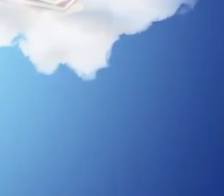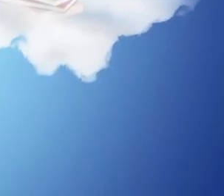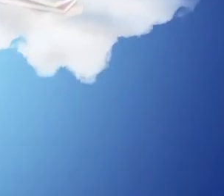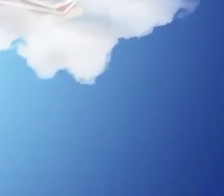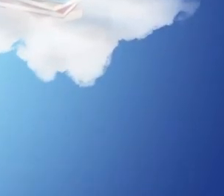Legendas Quintena Coelho Transcrição A